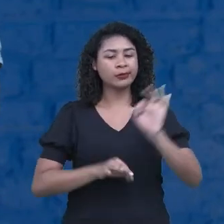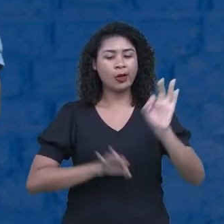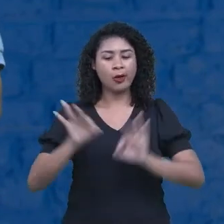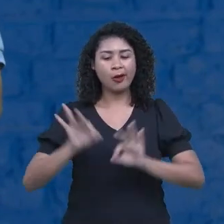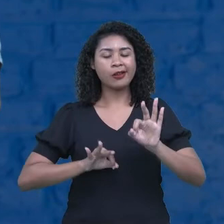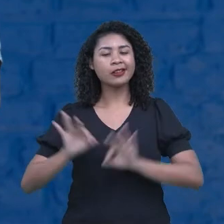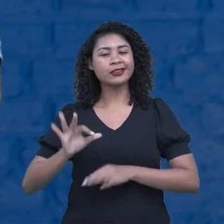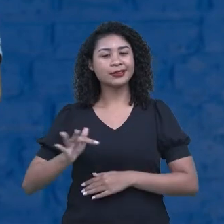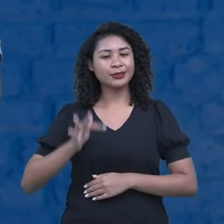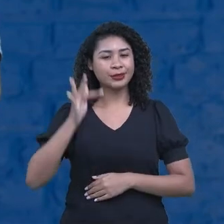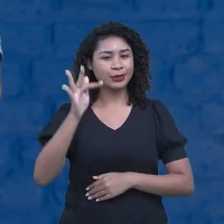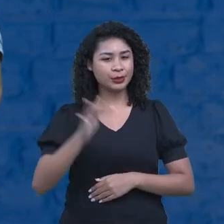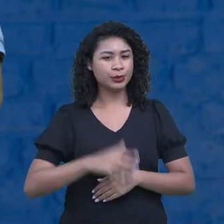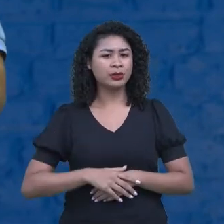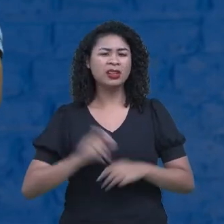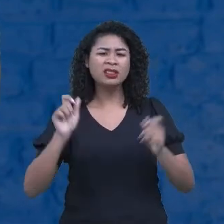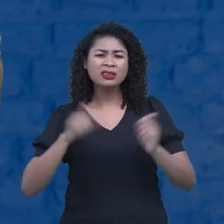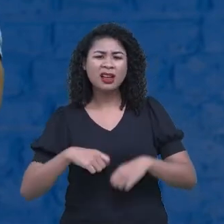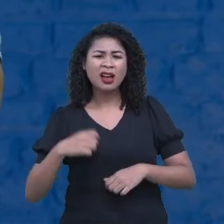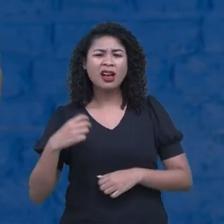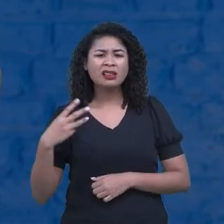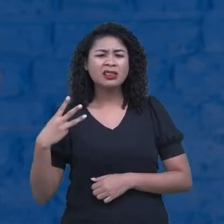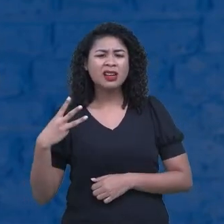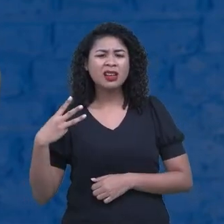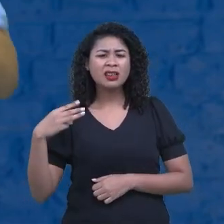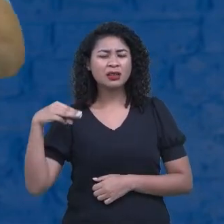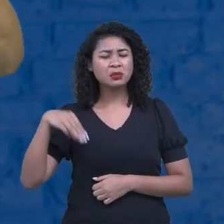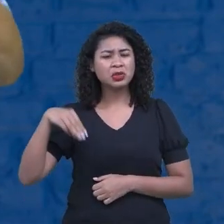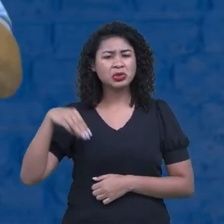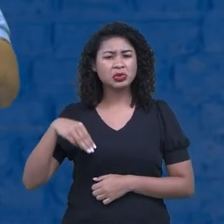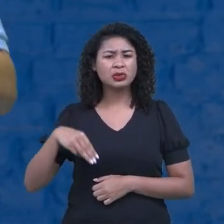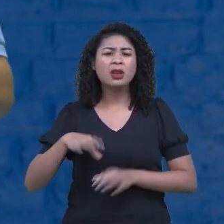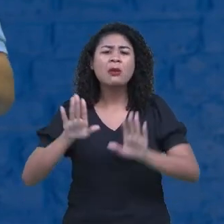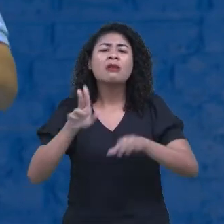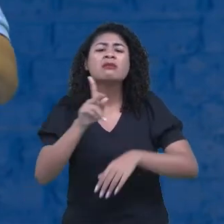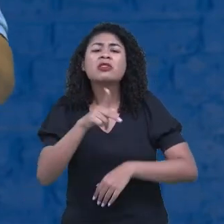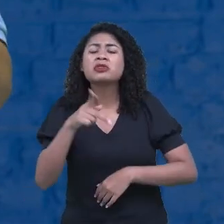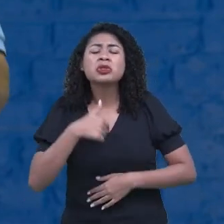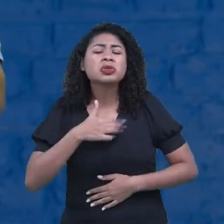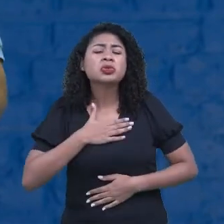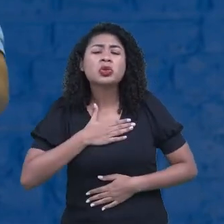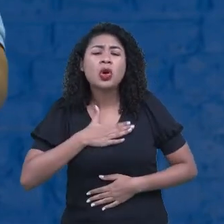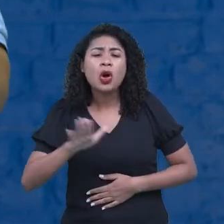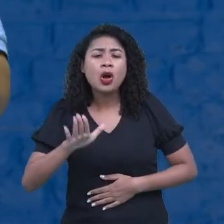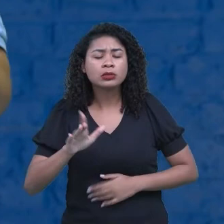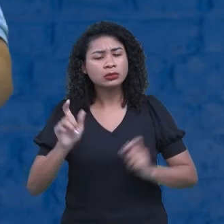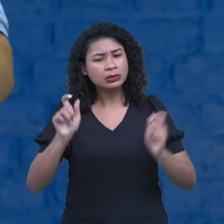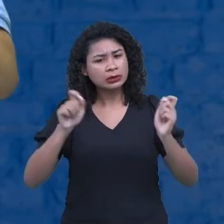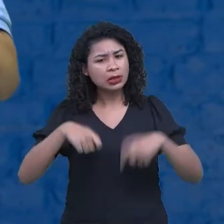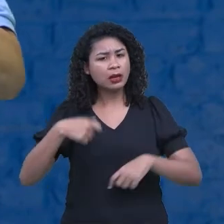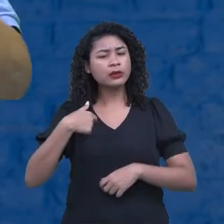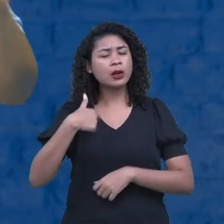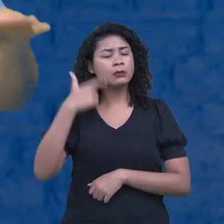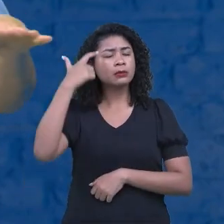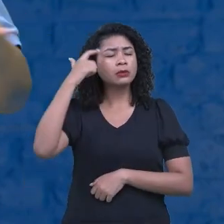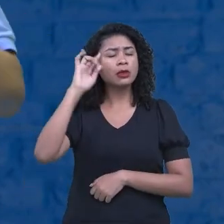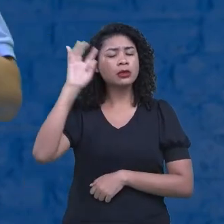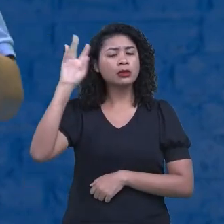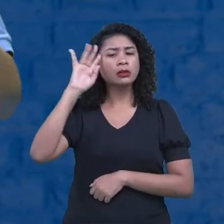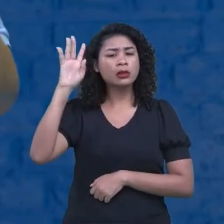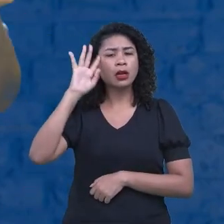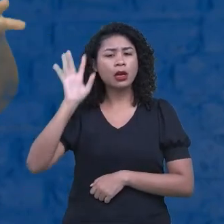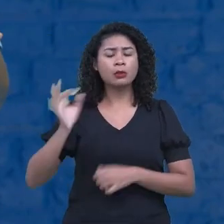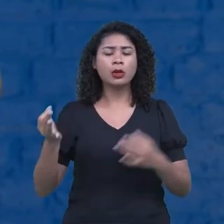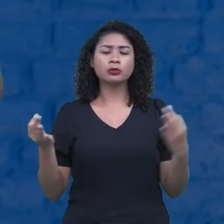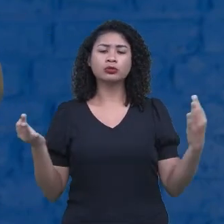Tira dez minutinhos. Ah, eu não gosto de atividade física. Faça uma reflexão, uma ioga, pensamento. Se desligue